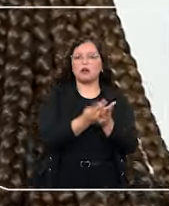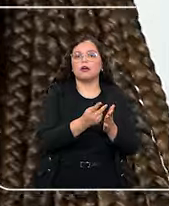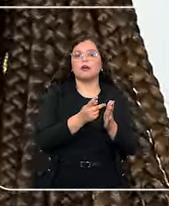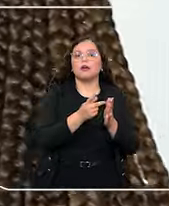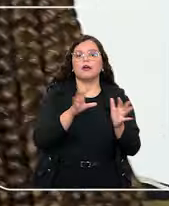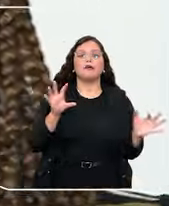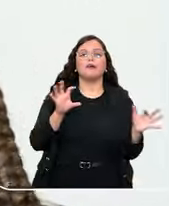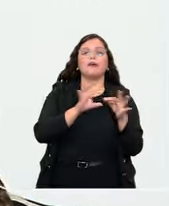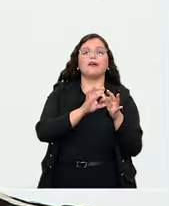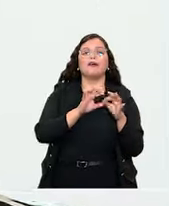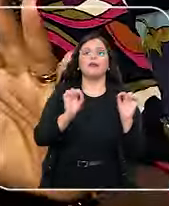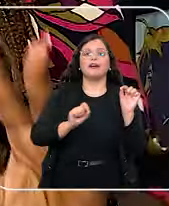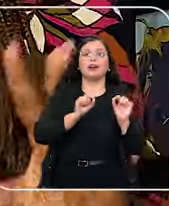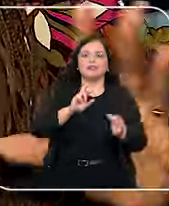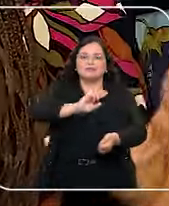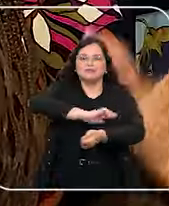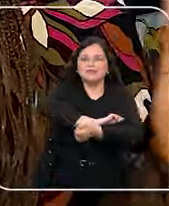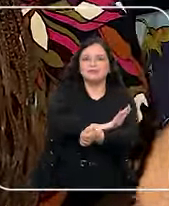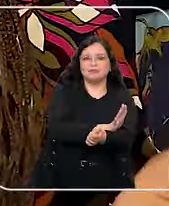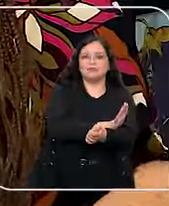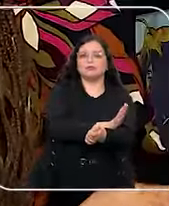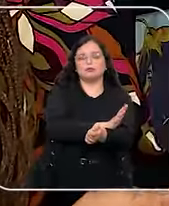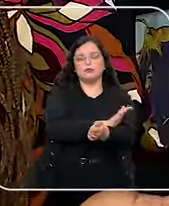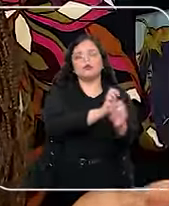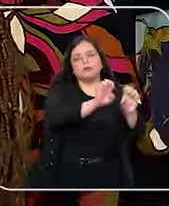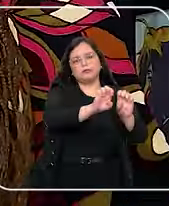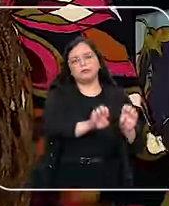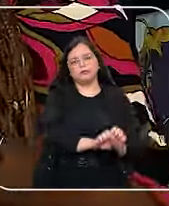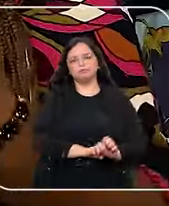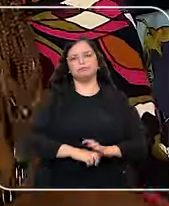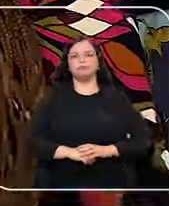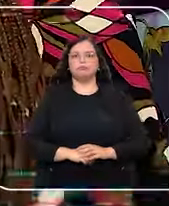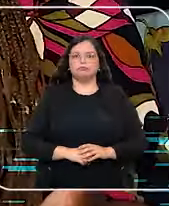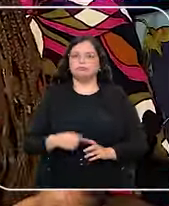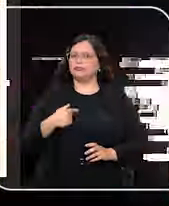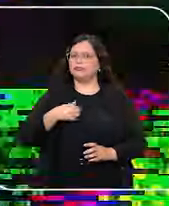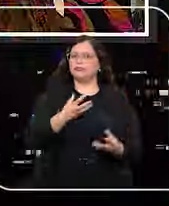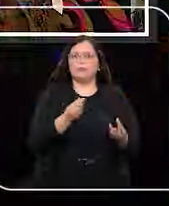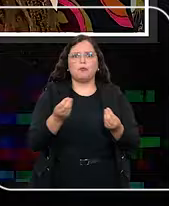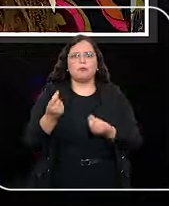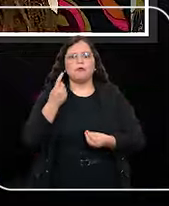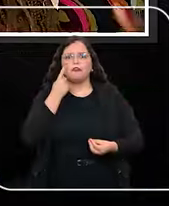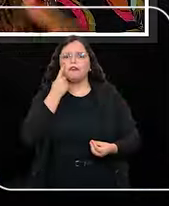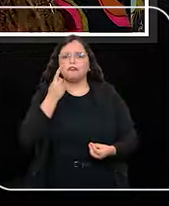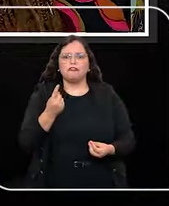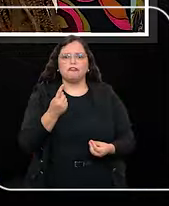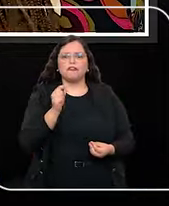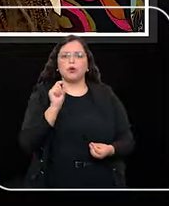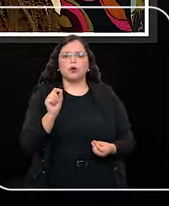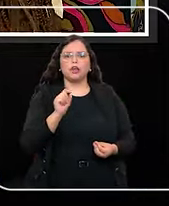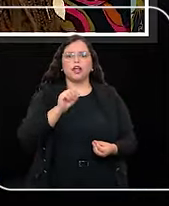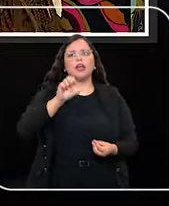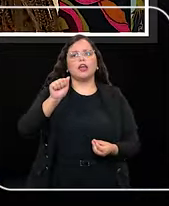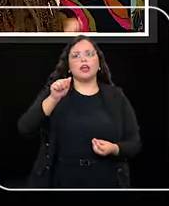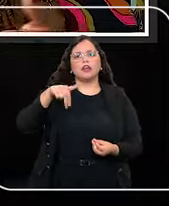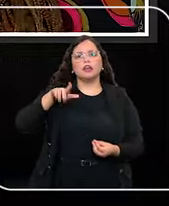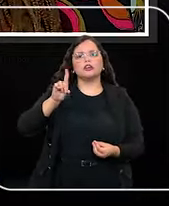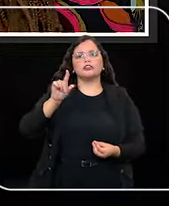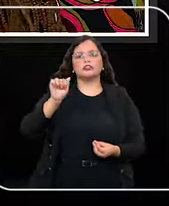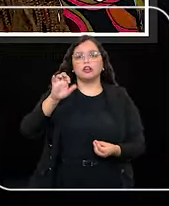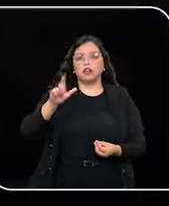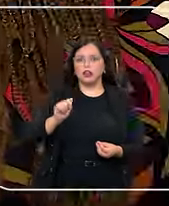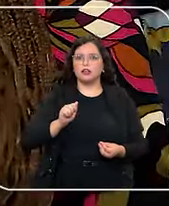ligadas ao racismo estrutural. Você ouve muitas pessoas dizerem a frase de Angela Davis, não basta não ser racista, é preciso ser